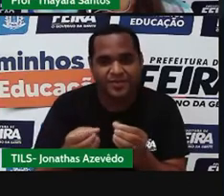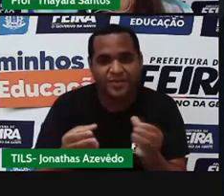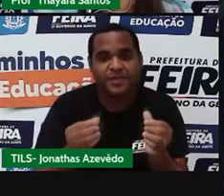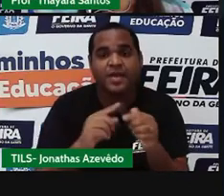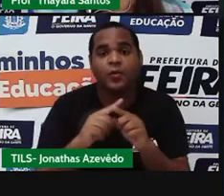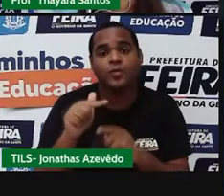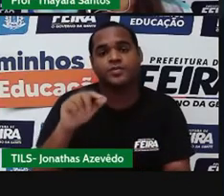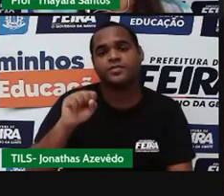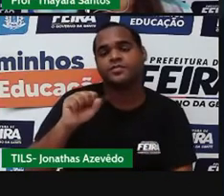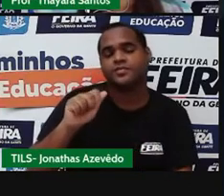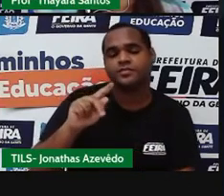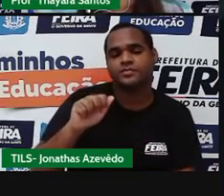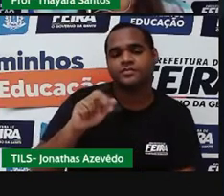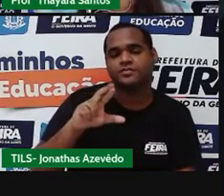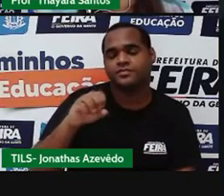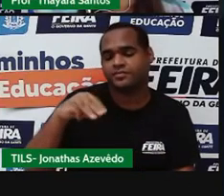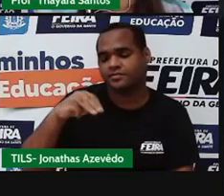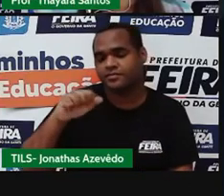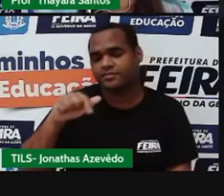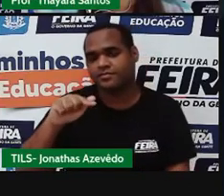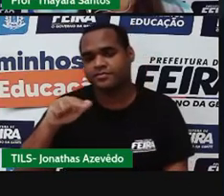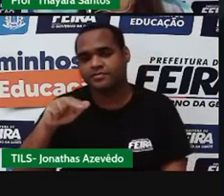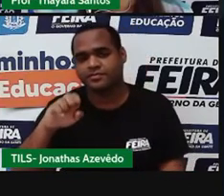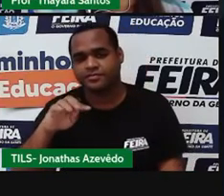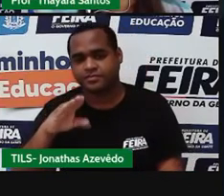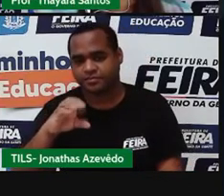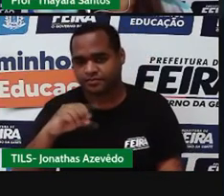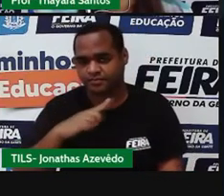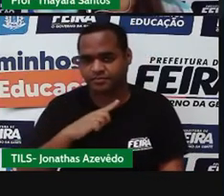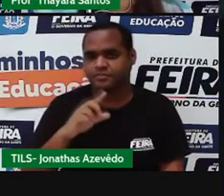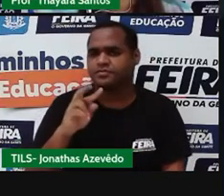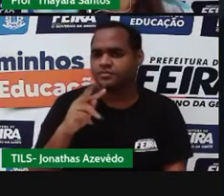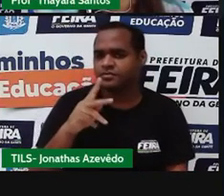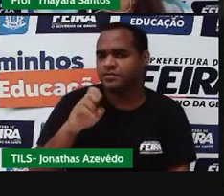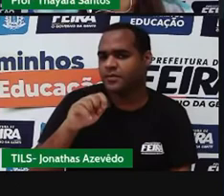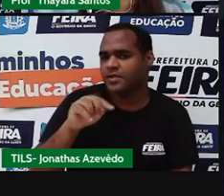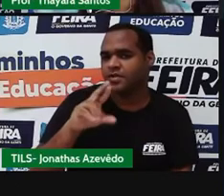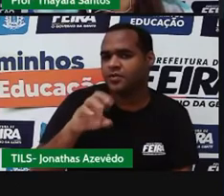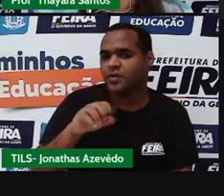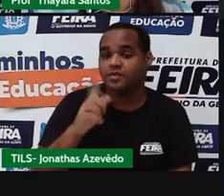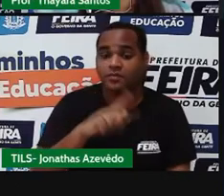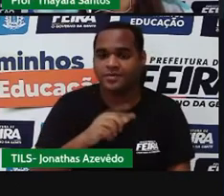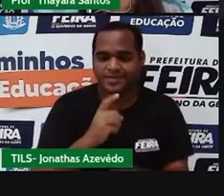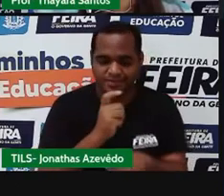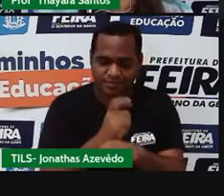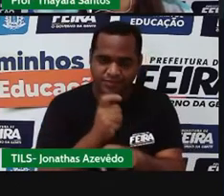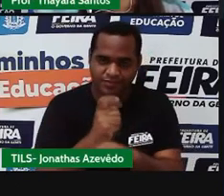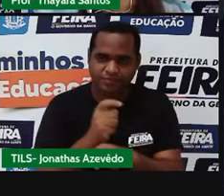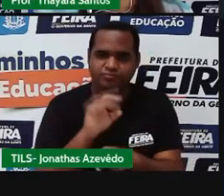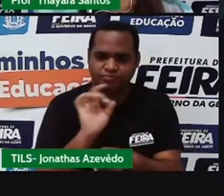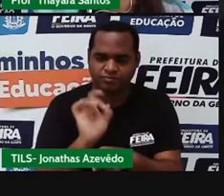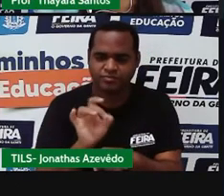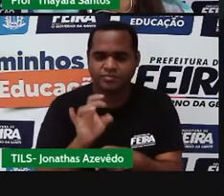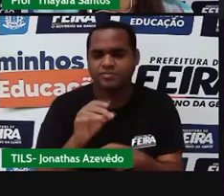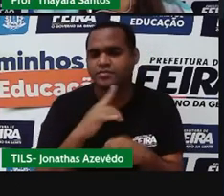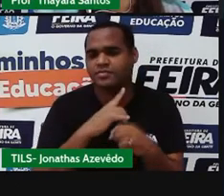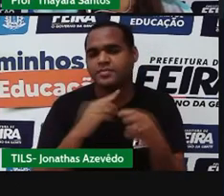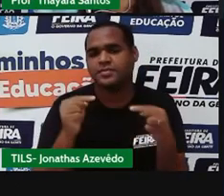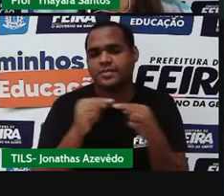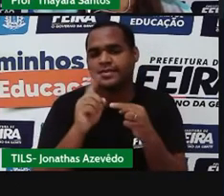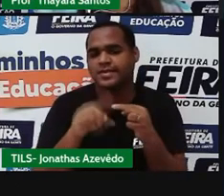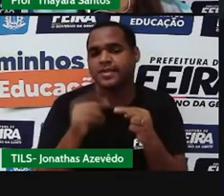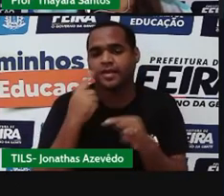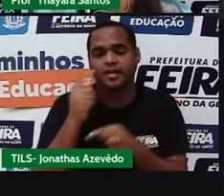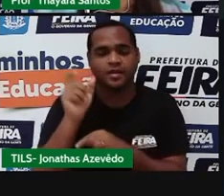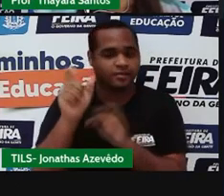magnética, que é o método utilizado na separação de misturas heterogêneas entre sólidos, em que um deles tem a propriedade de ser